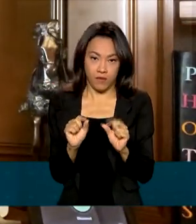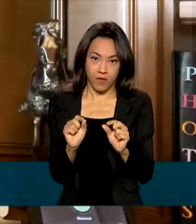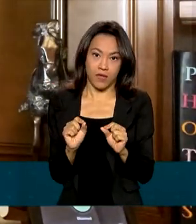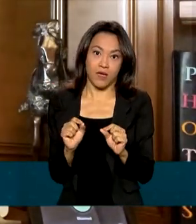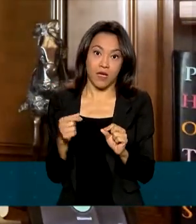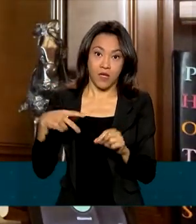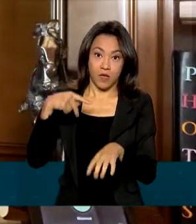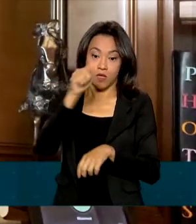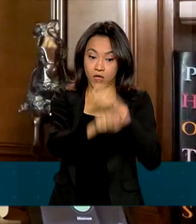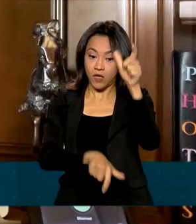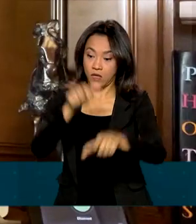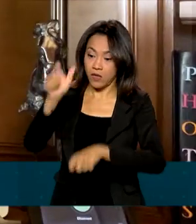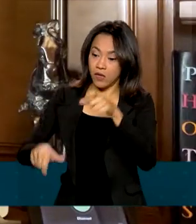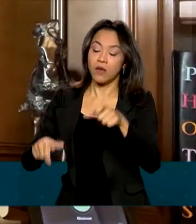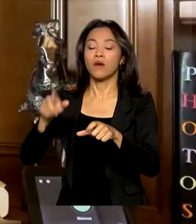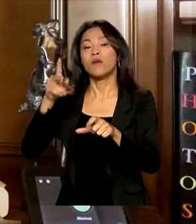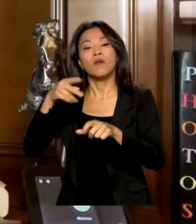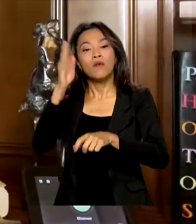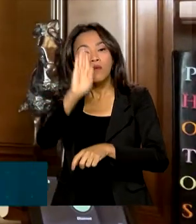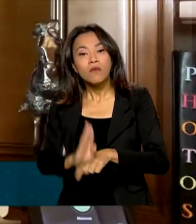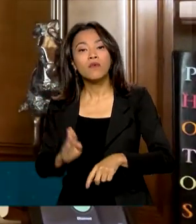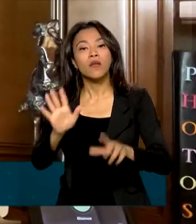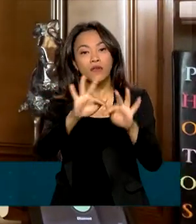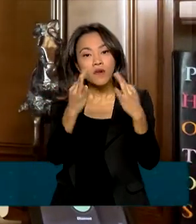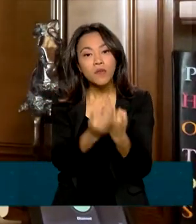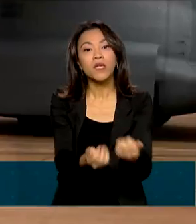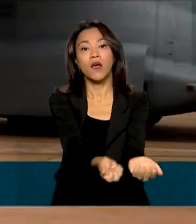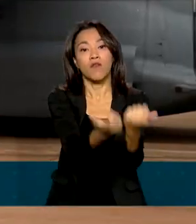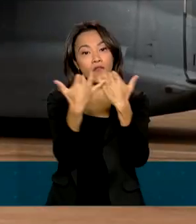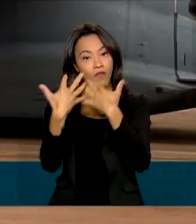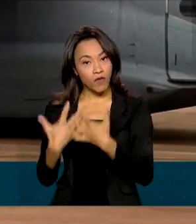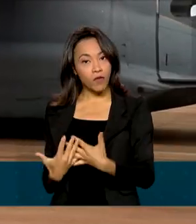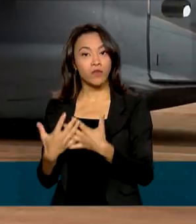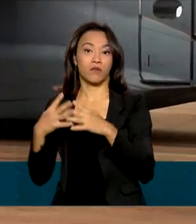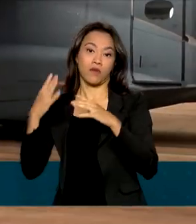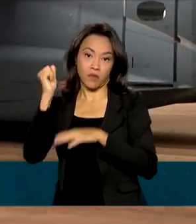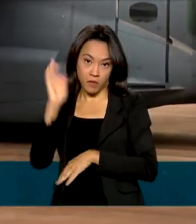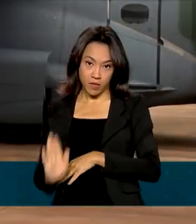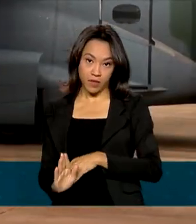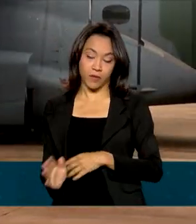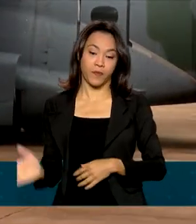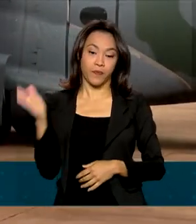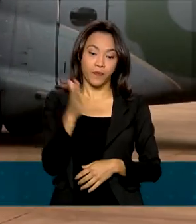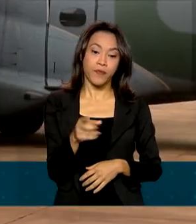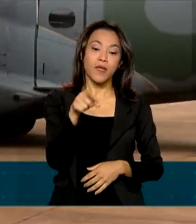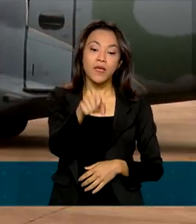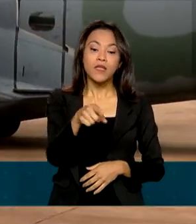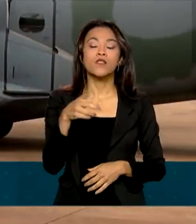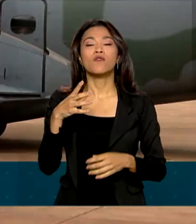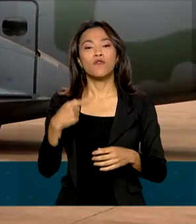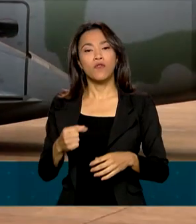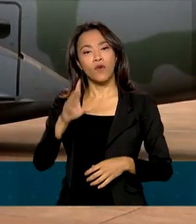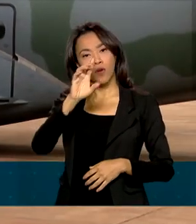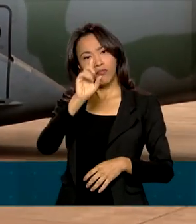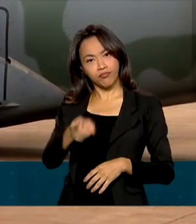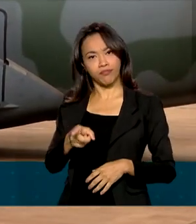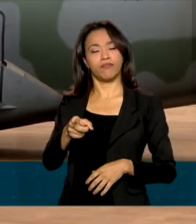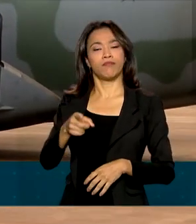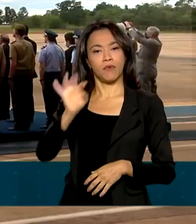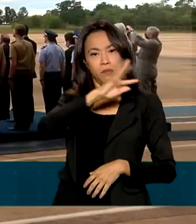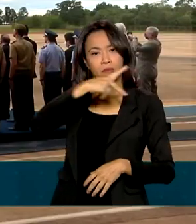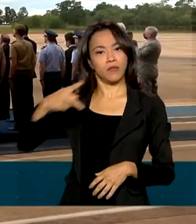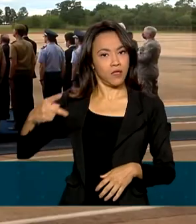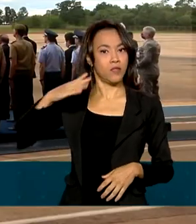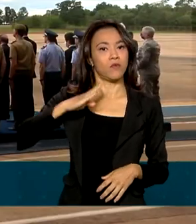dos brasileiros e seus familiares retornarem ao Brasil. A operação Repatriação foi determinada pelo presidente Jair Bolsonaro